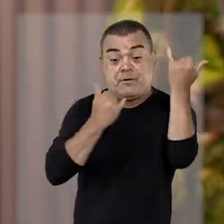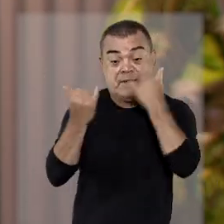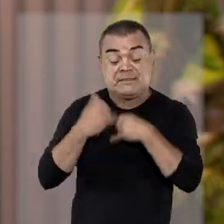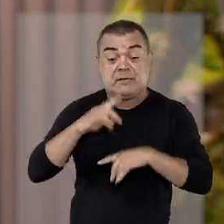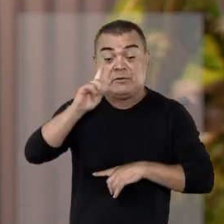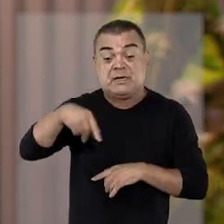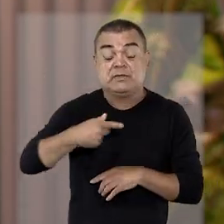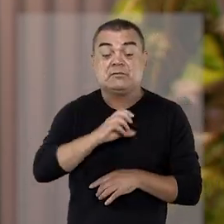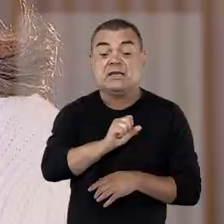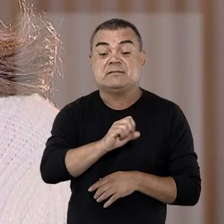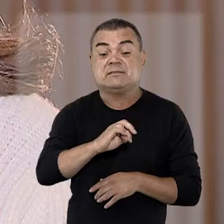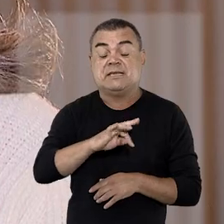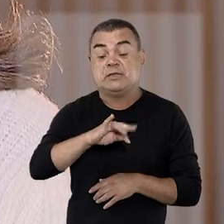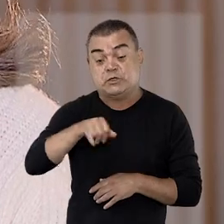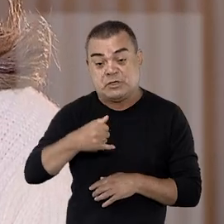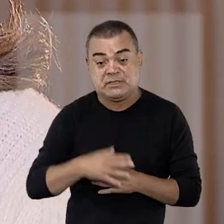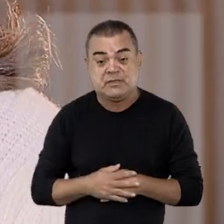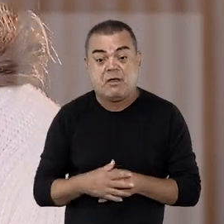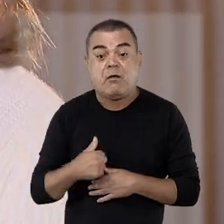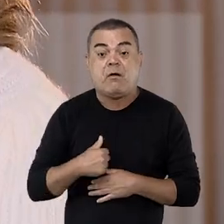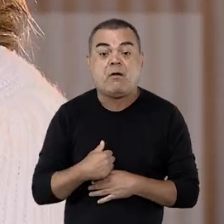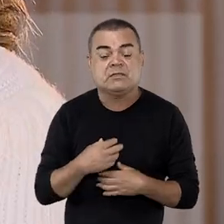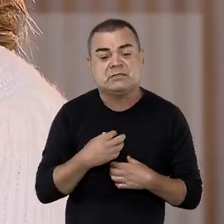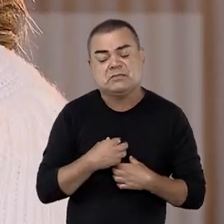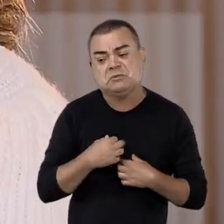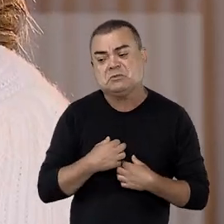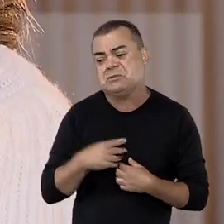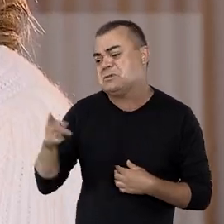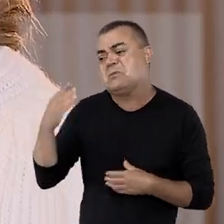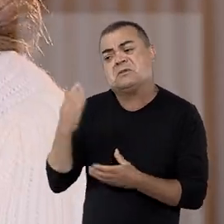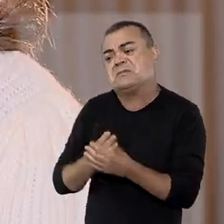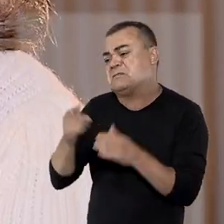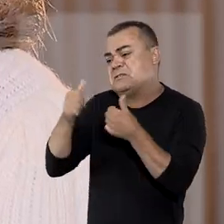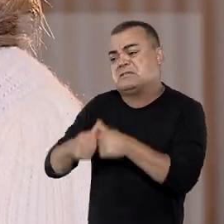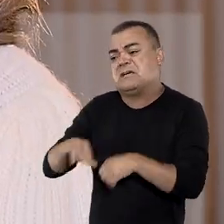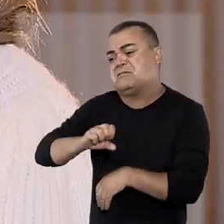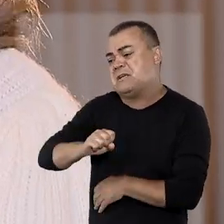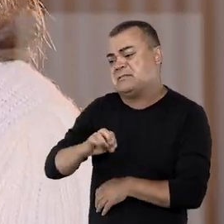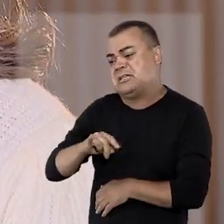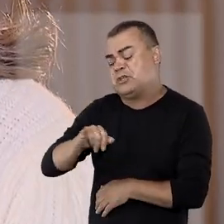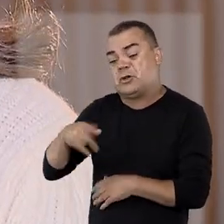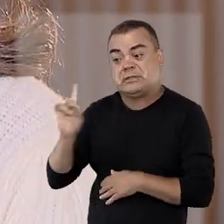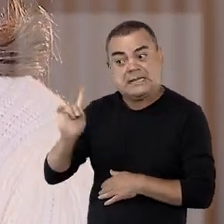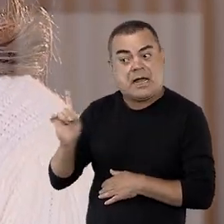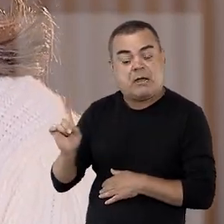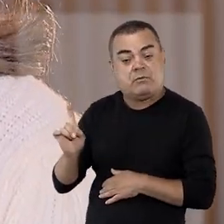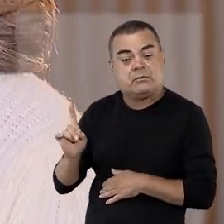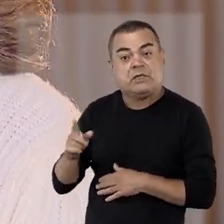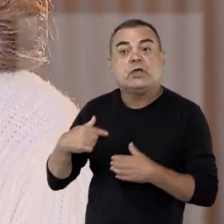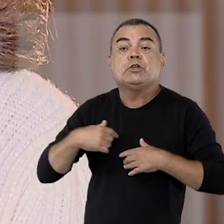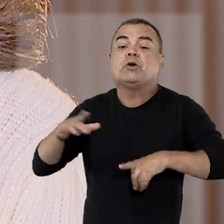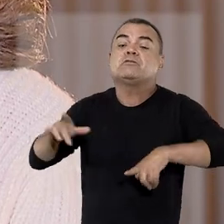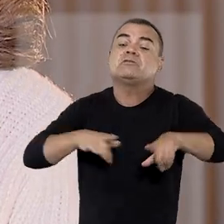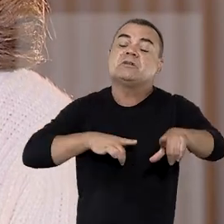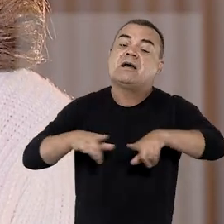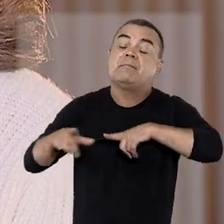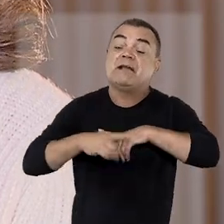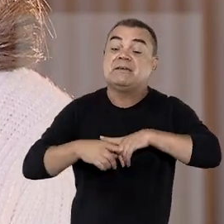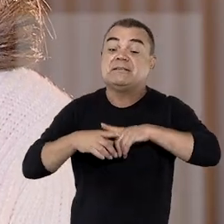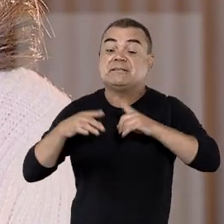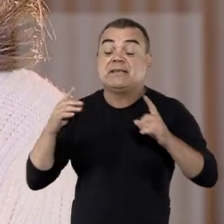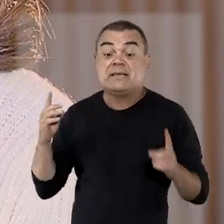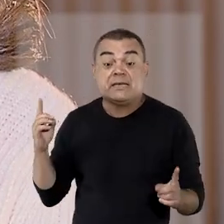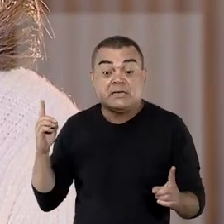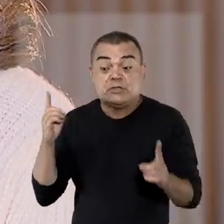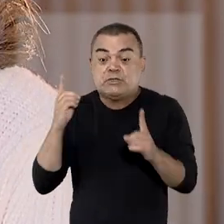além do STJ. O cliente, ele não quer ouvir, olha, sinto muito, seu processo não está no STJ. E pronto. Não. Nosso